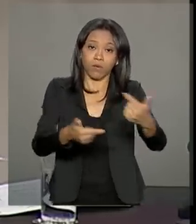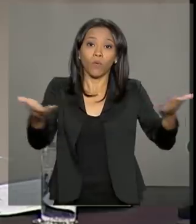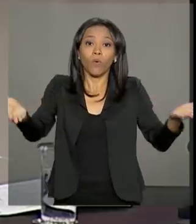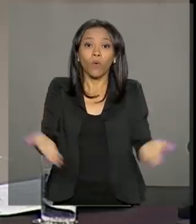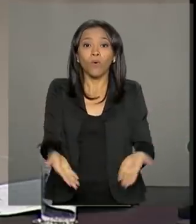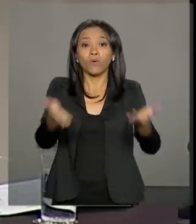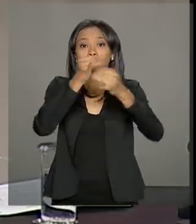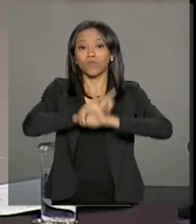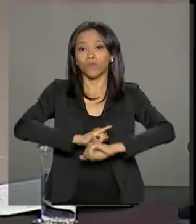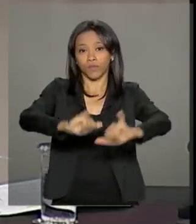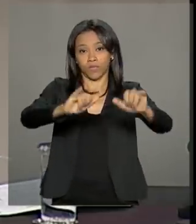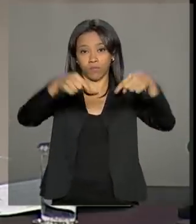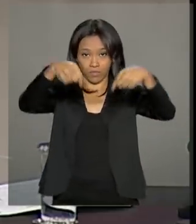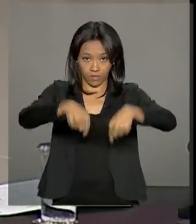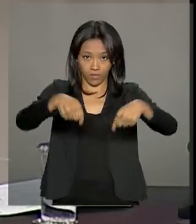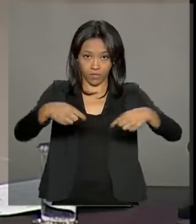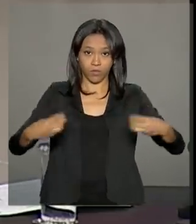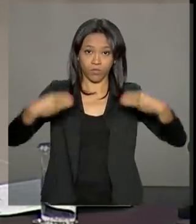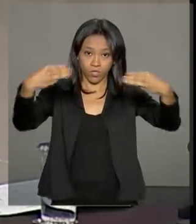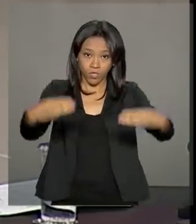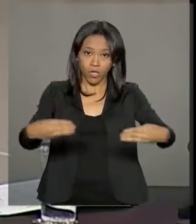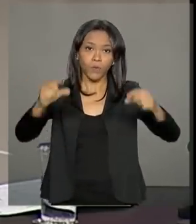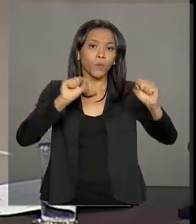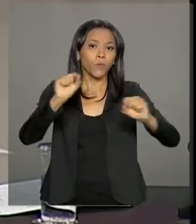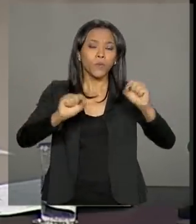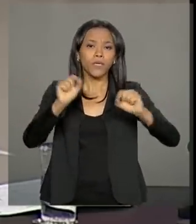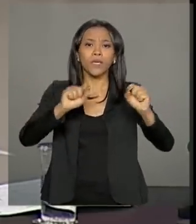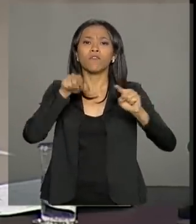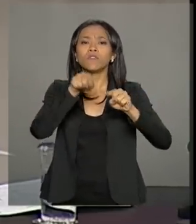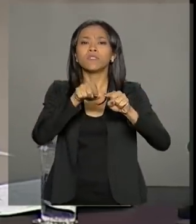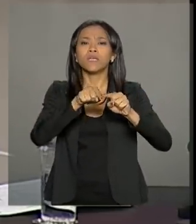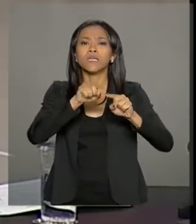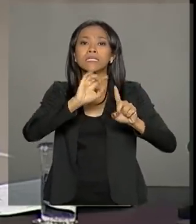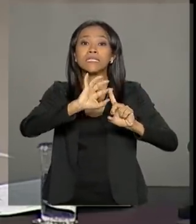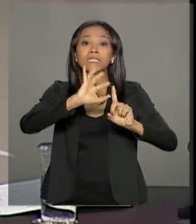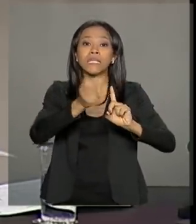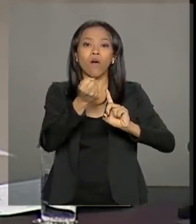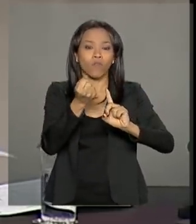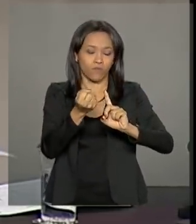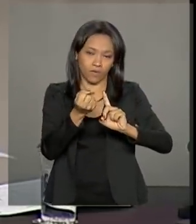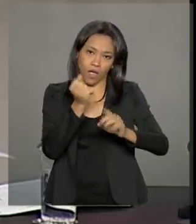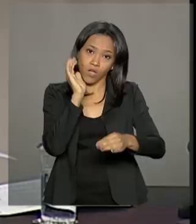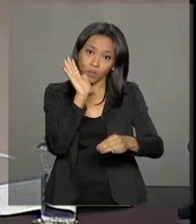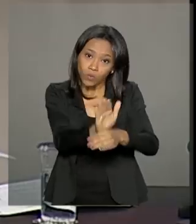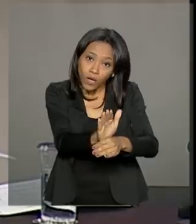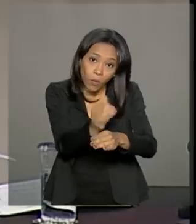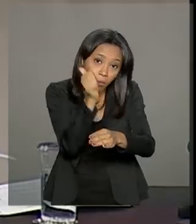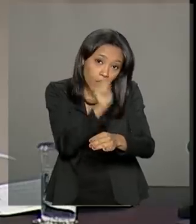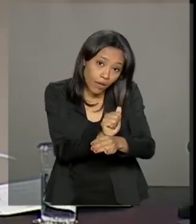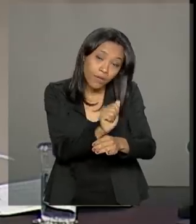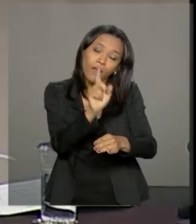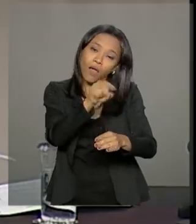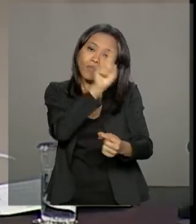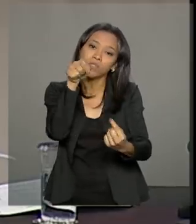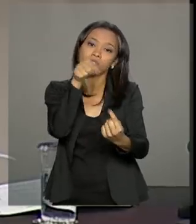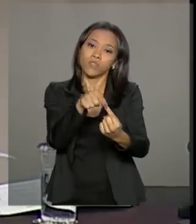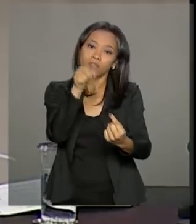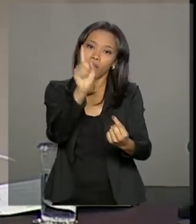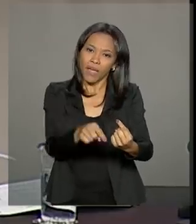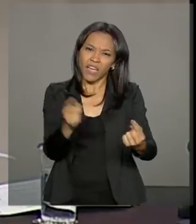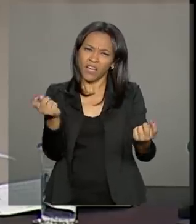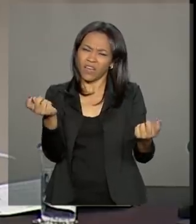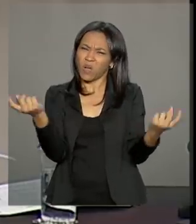hoje lançamos, aqui no Ministério, a campanha Salve uma Mulher. A ideia é enfrentar a violência contra o